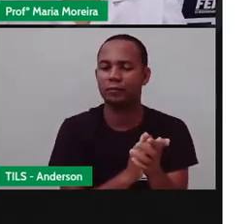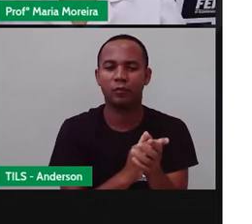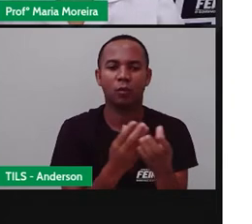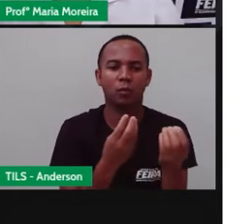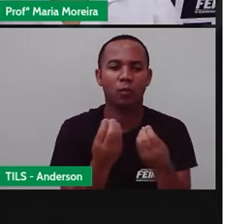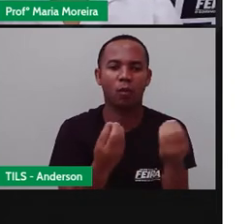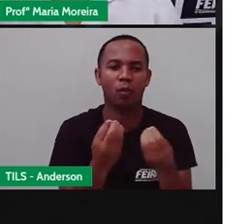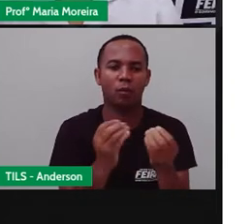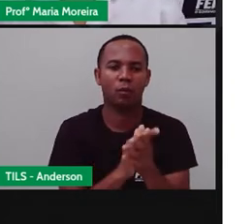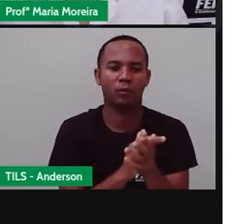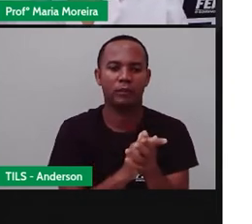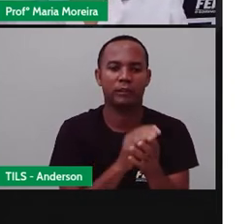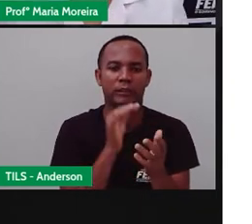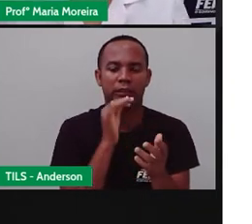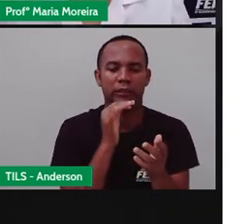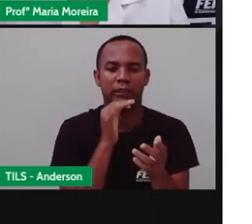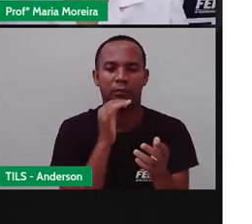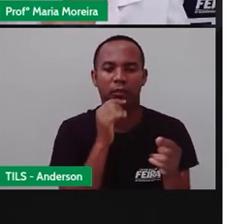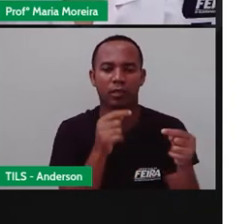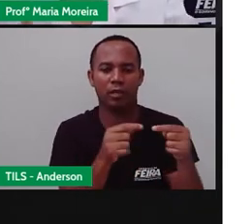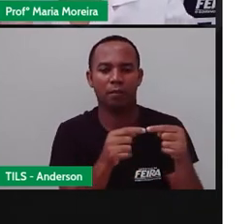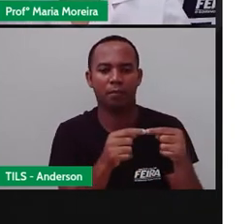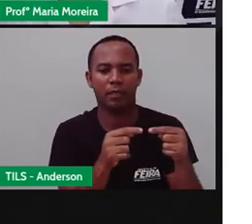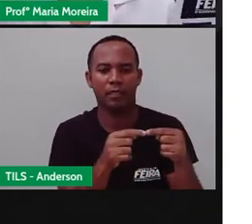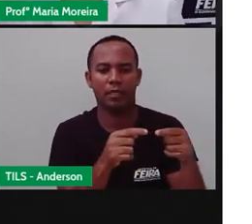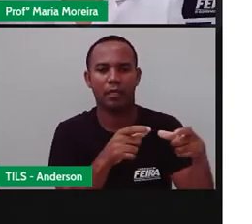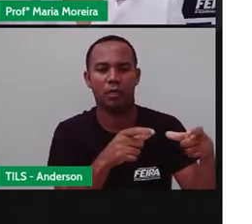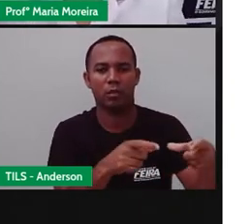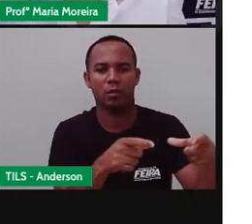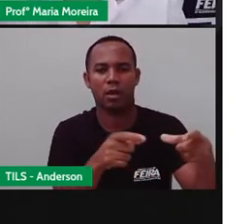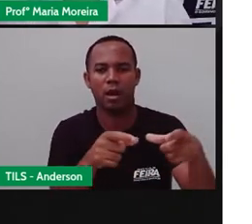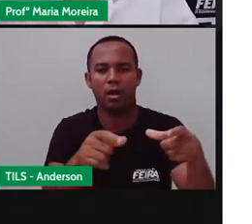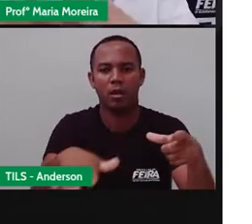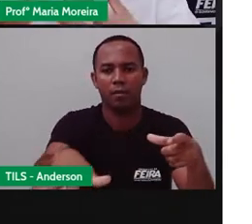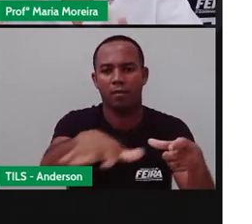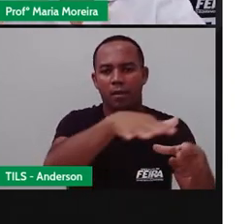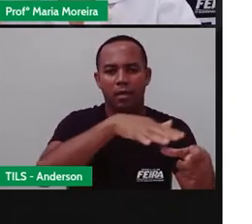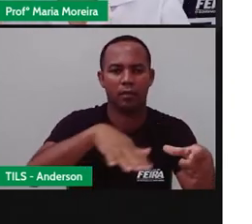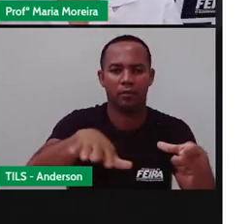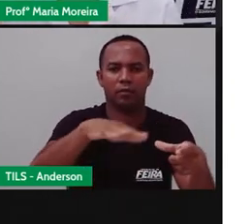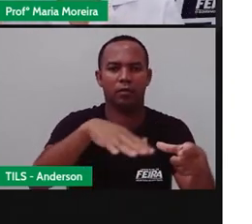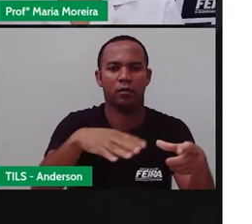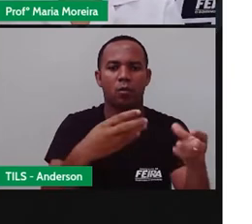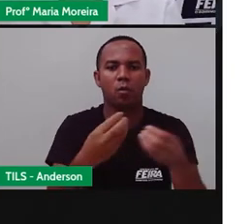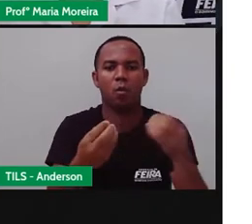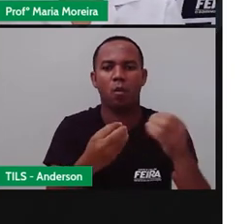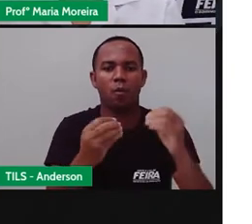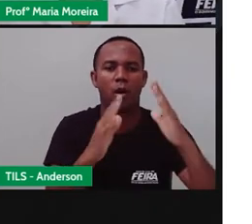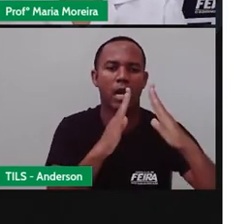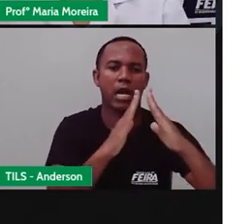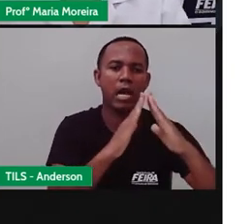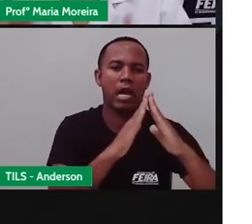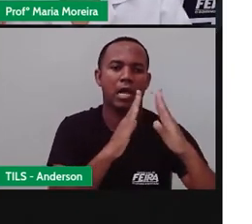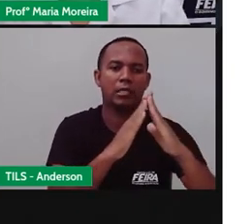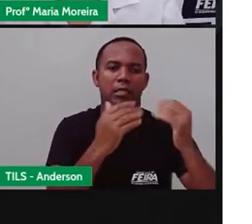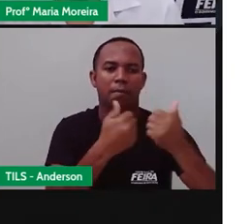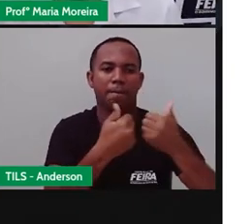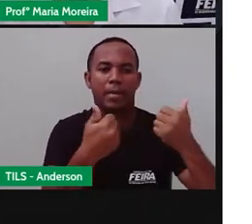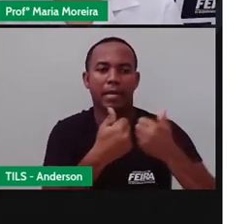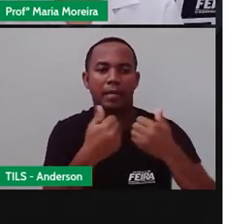particularidades estão o quê? Ligadas à ocupação. Como essas casas foram ocupadas, foram